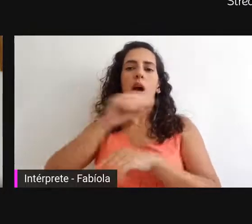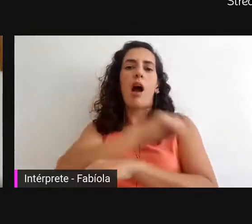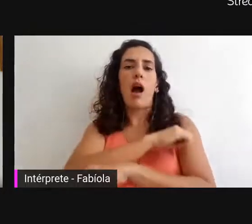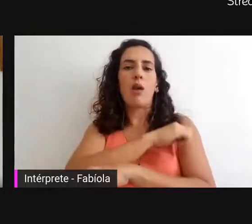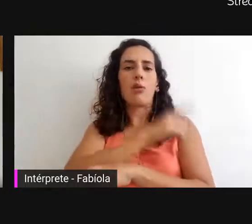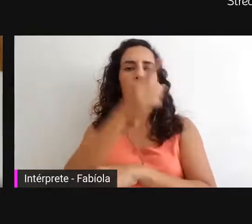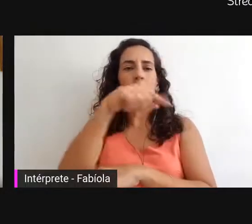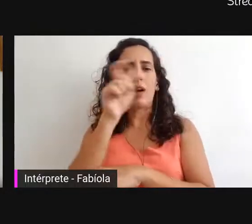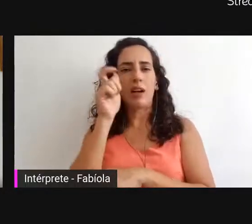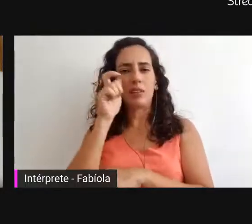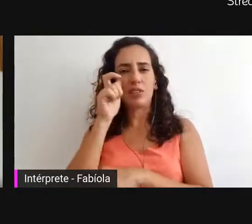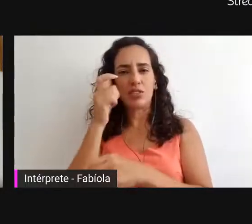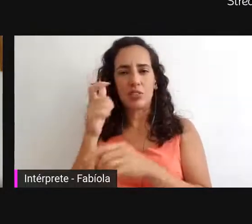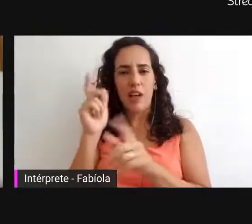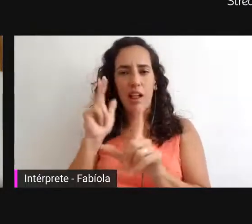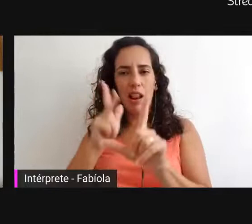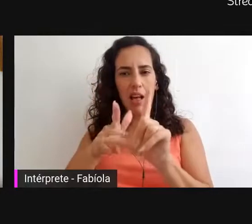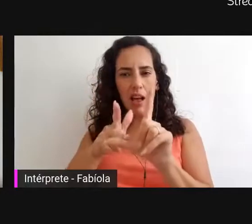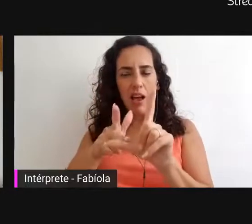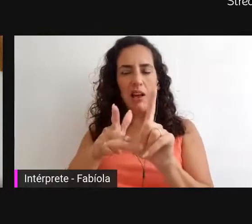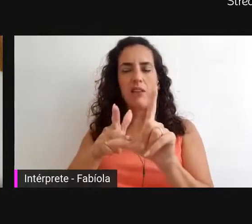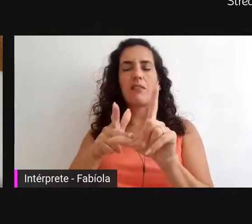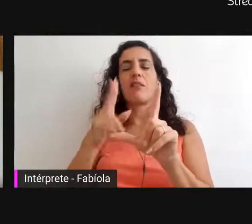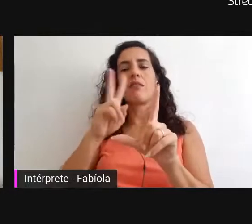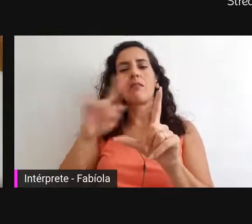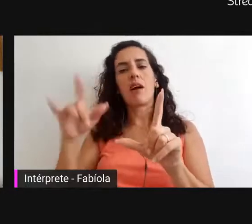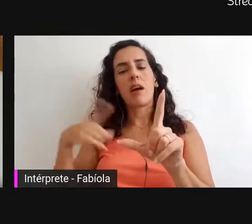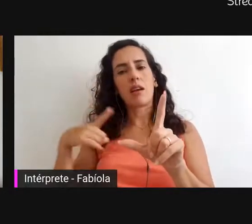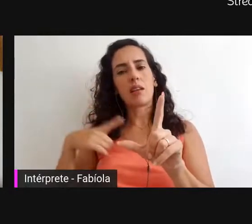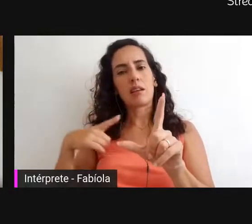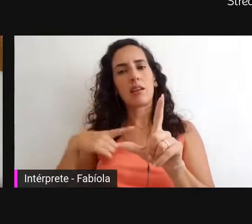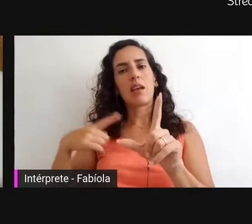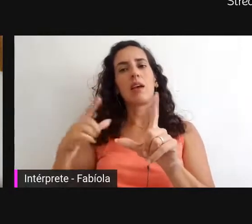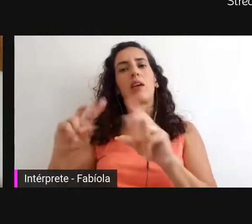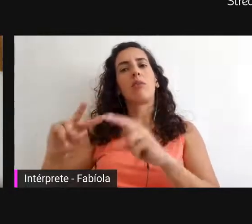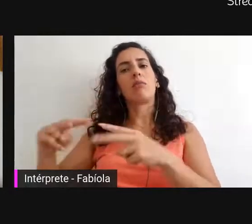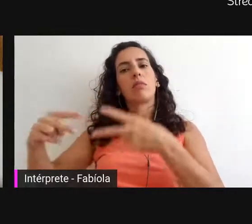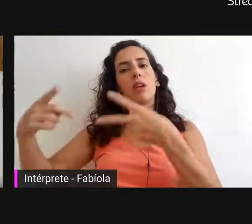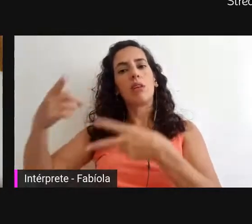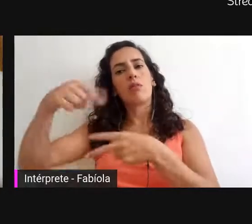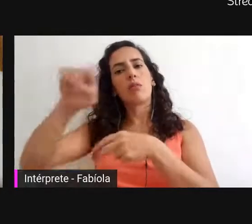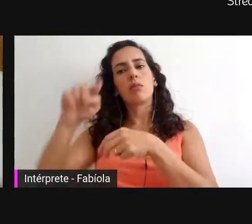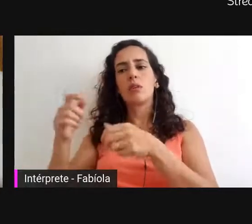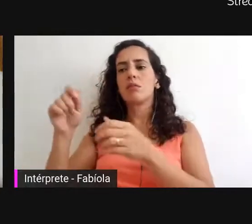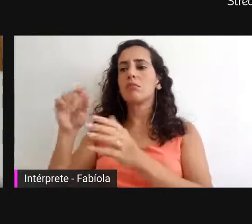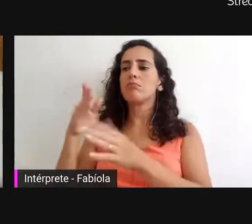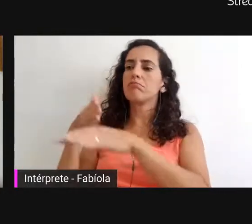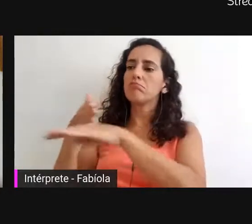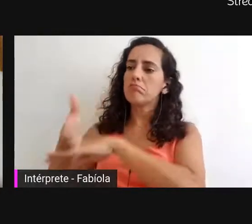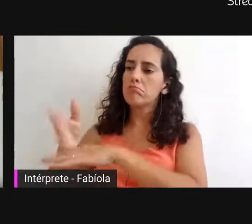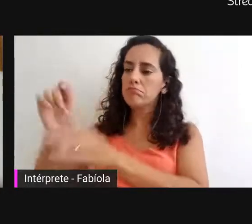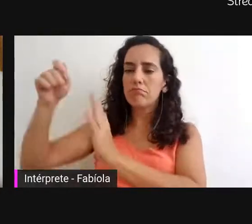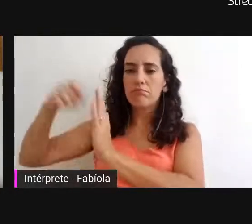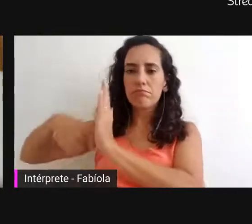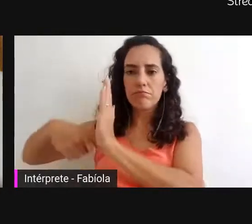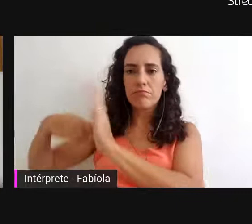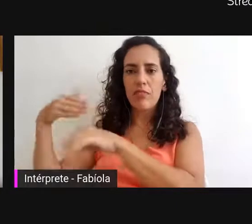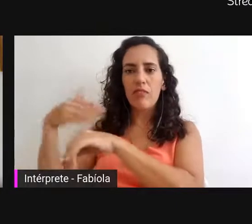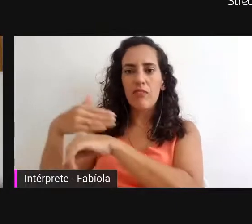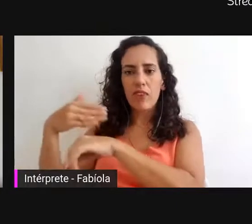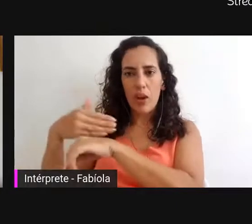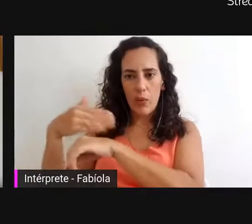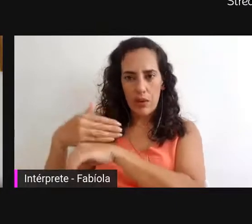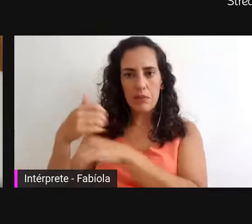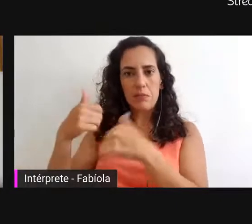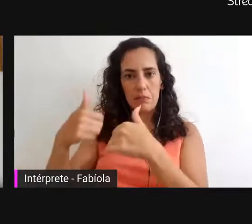da... no momento final, né, do debate, das perguntas, e o formulário, o link para o formulário,